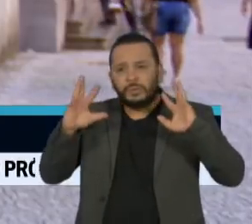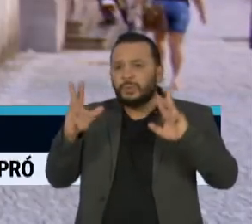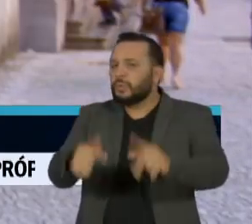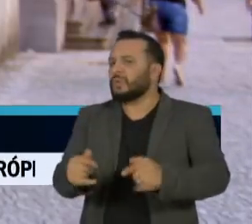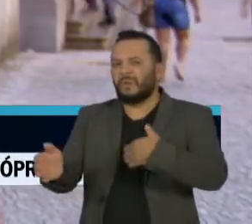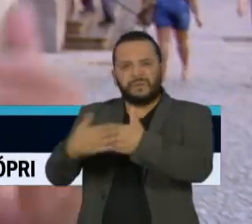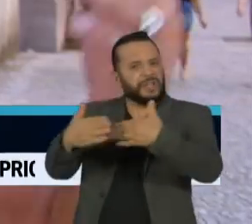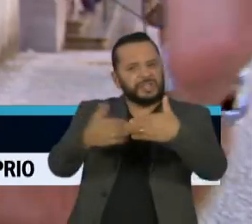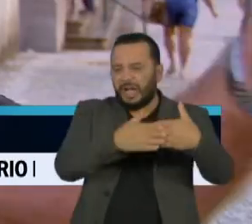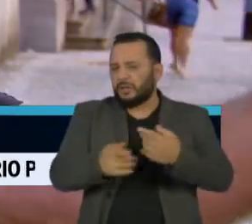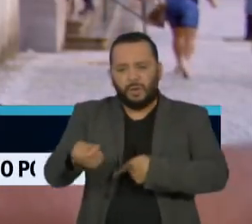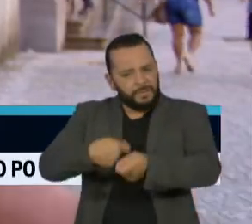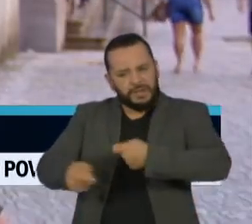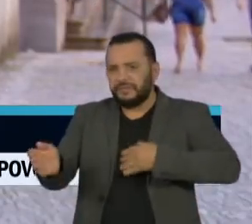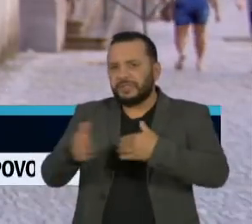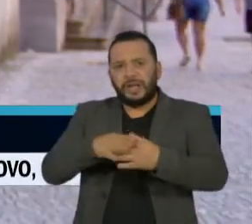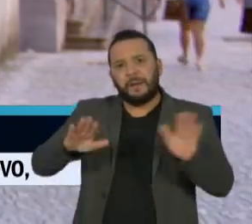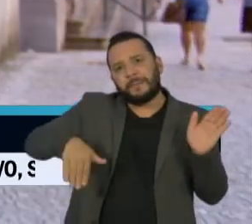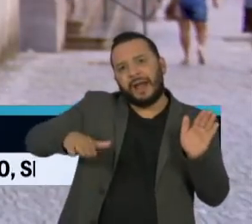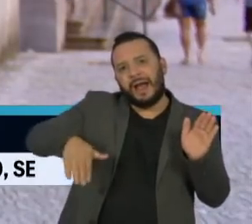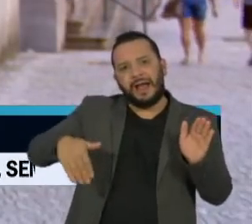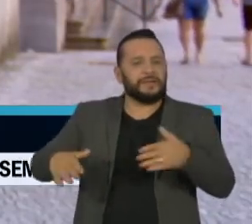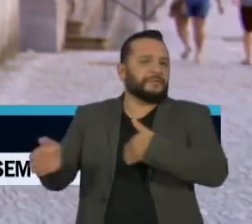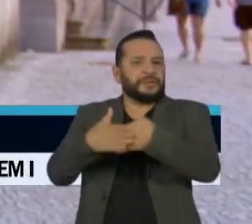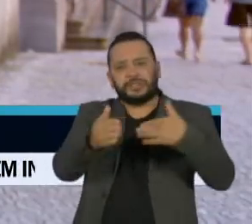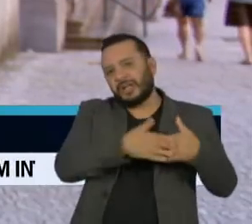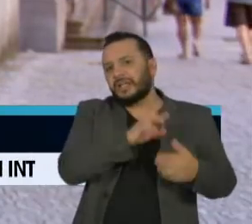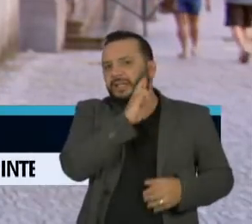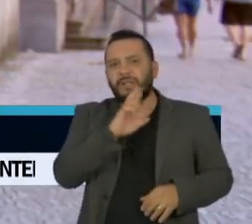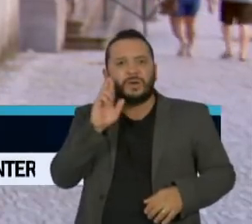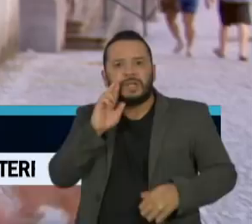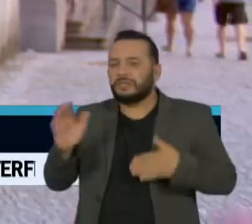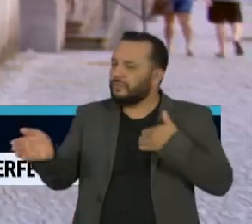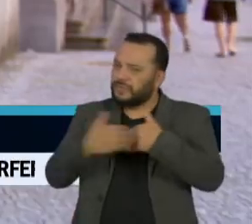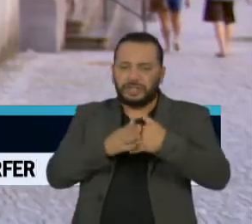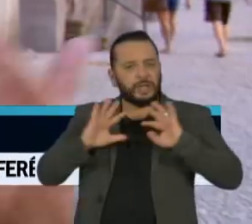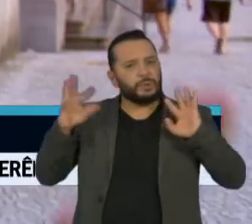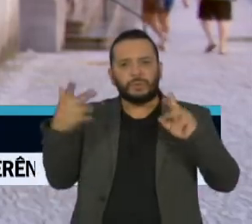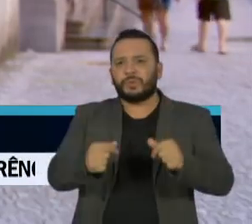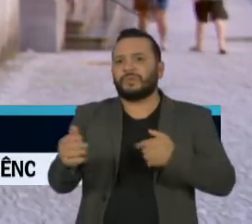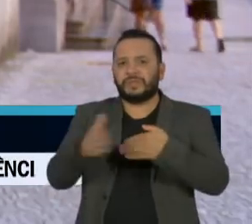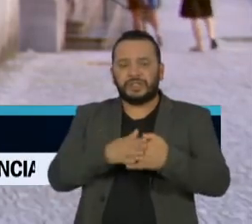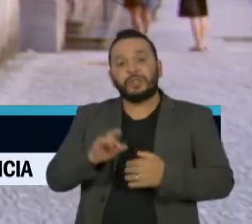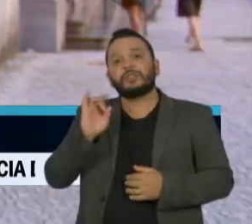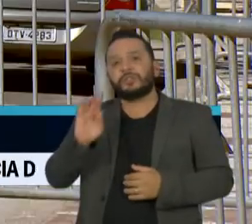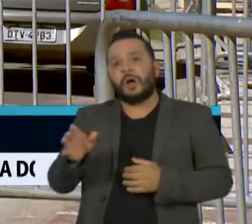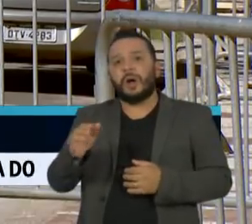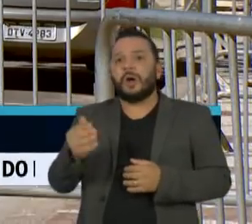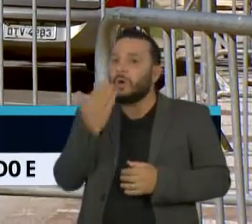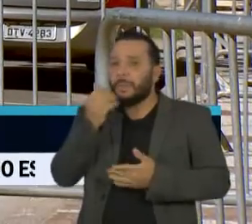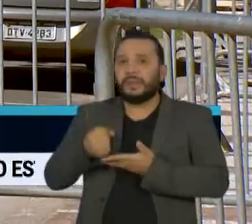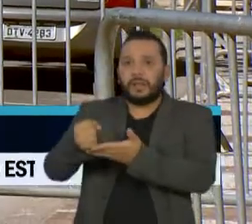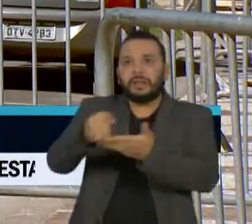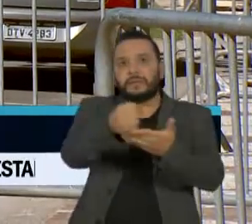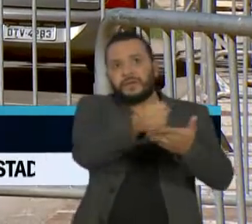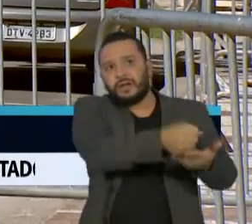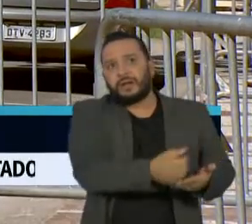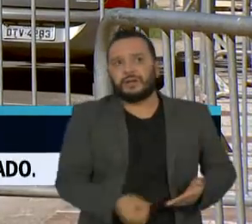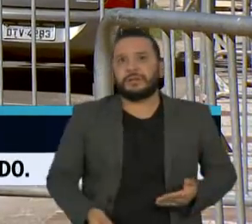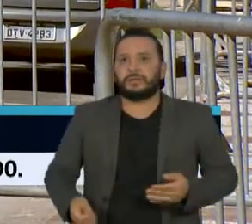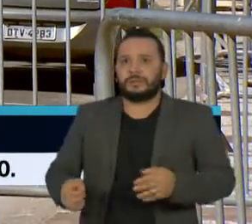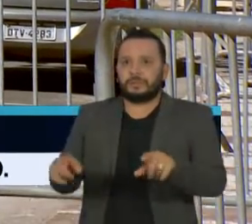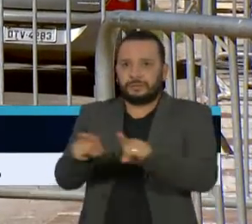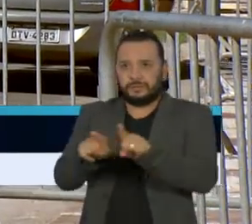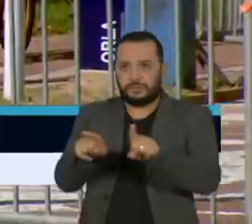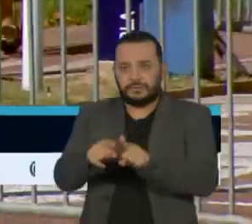comércio fechado, a parte de gastronomia também fechada, só funcionam para delivery e assim por diante. É uma forma que a gente encontra